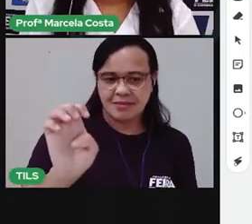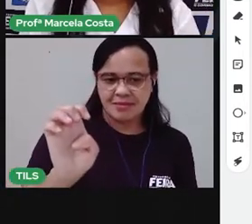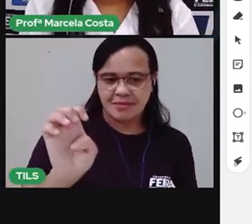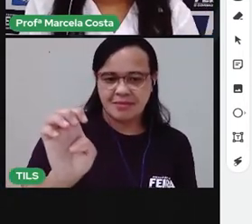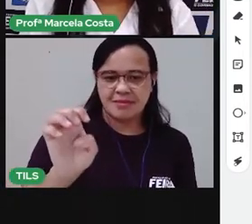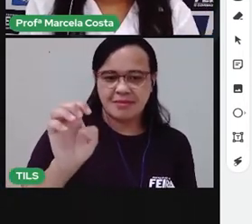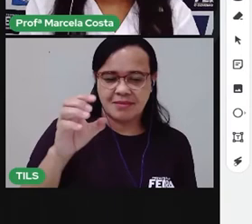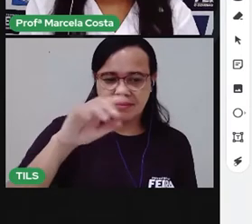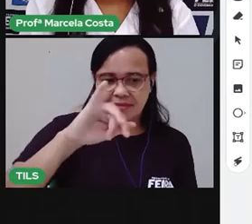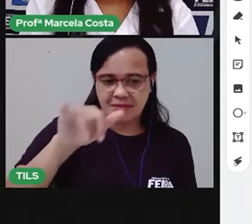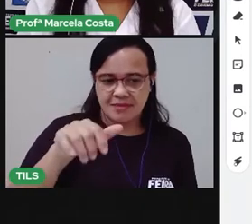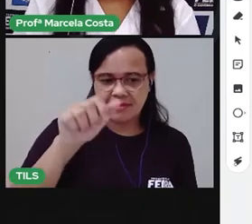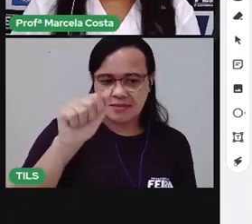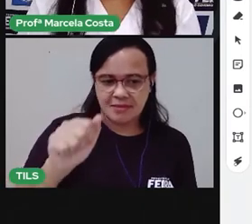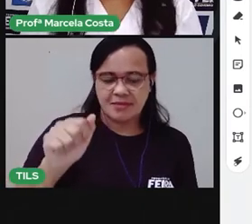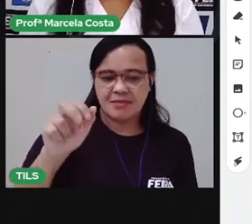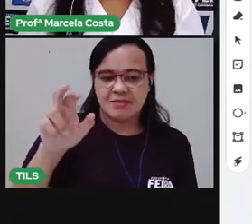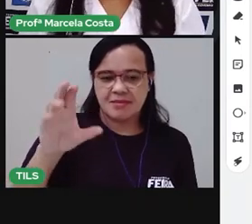Jacaré.